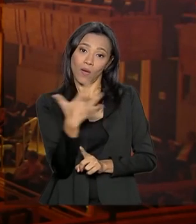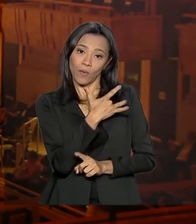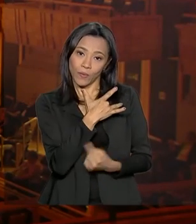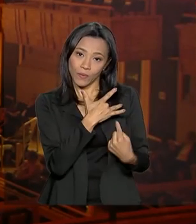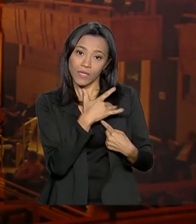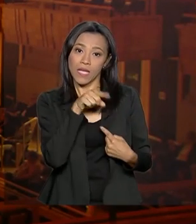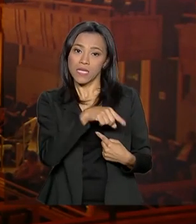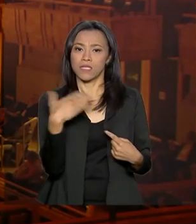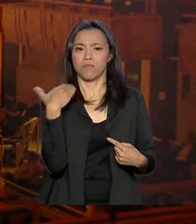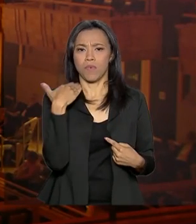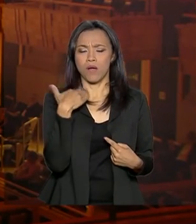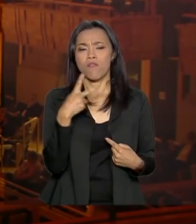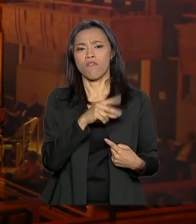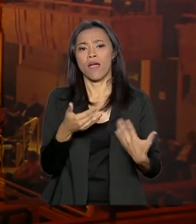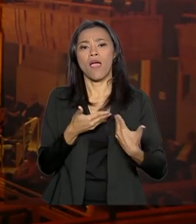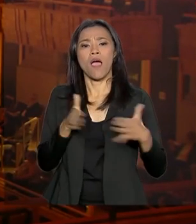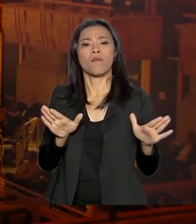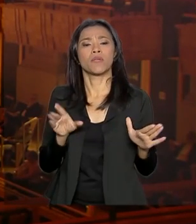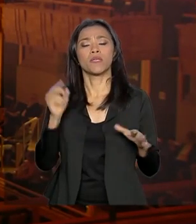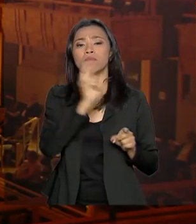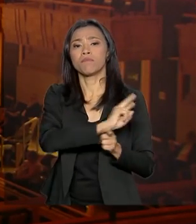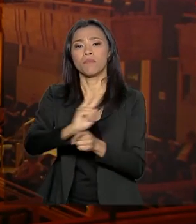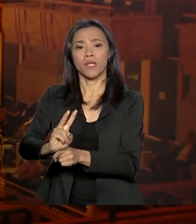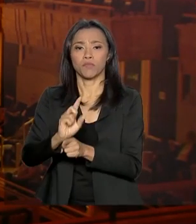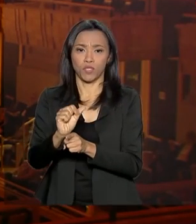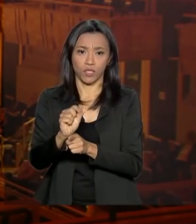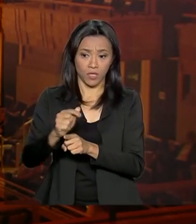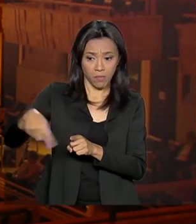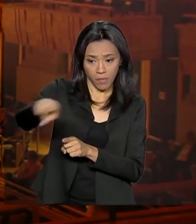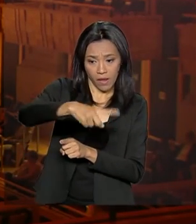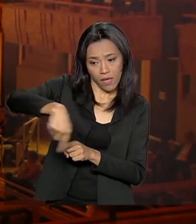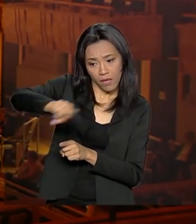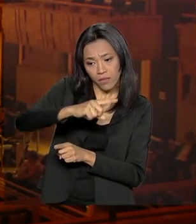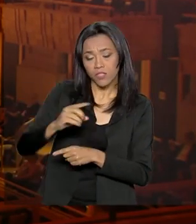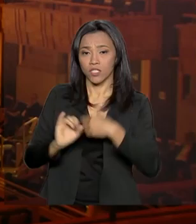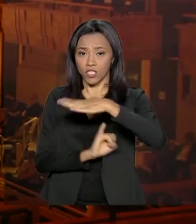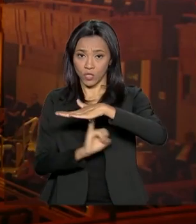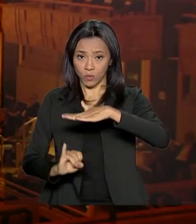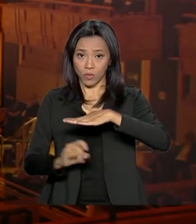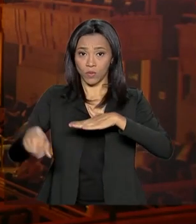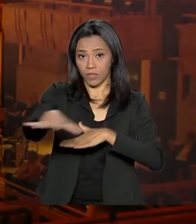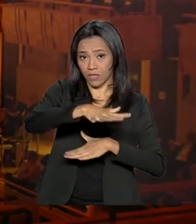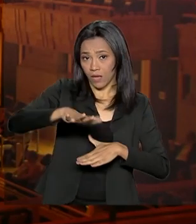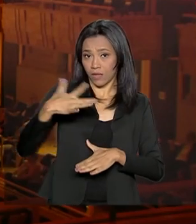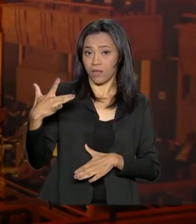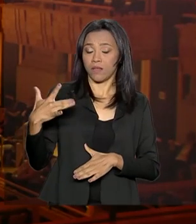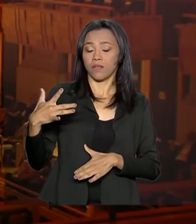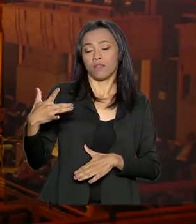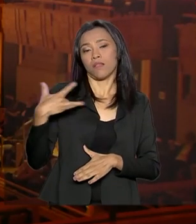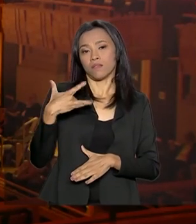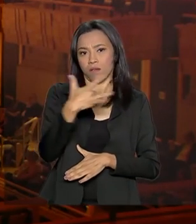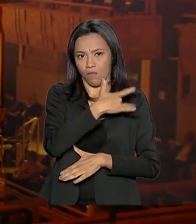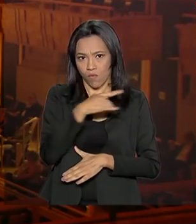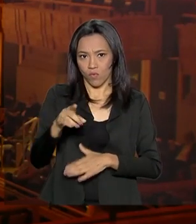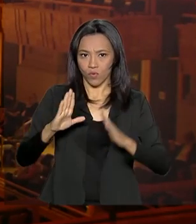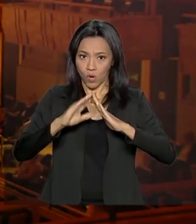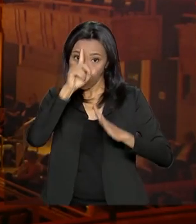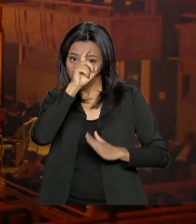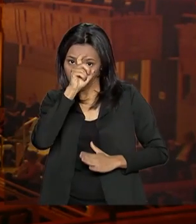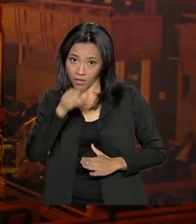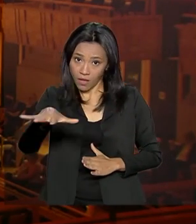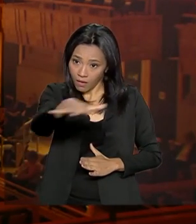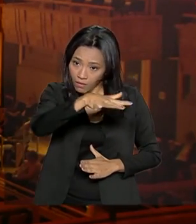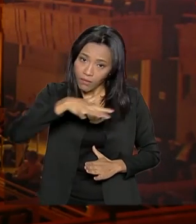vai abrir linhas de crédito para essas entidades que são responsáveis por cerca de metade das internações de alta